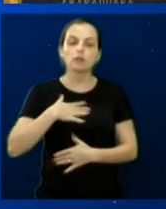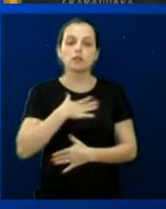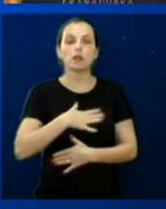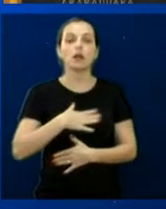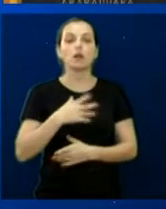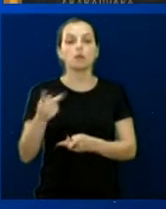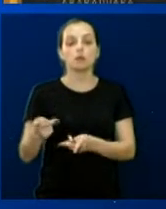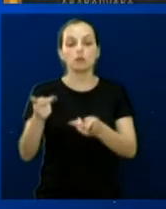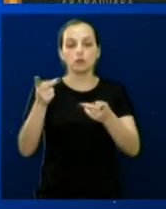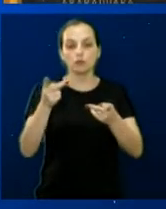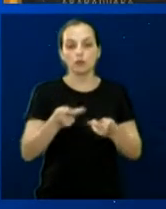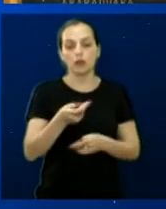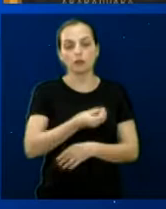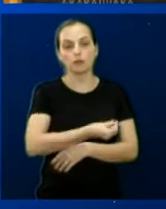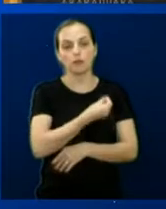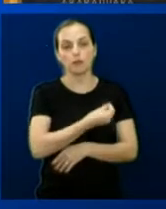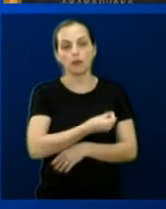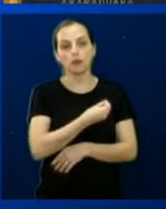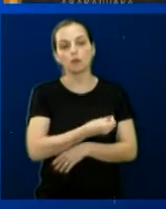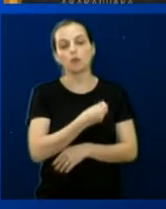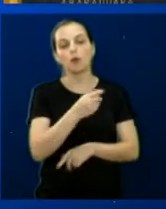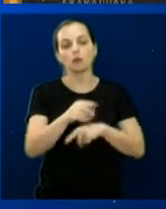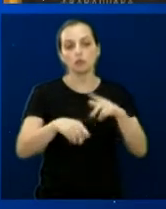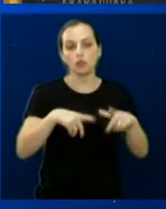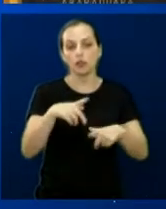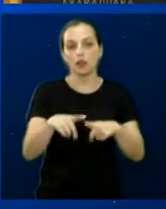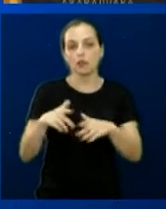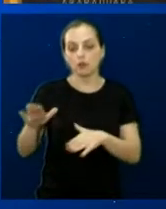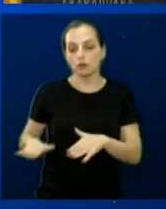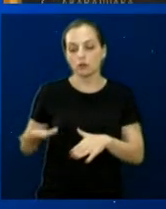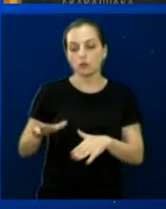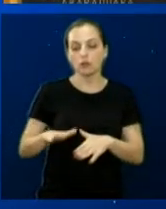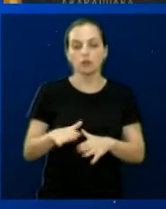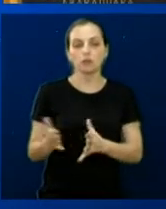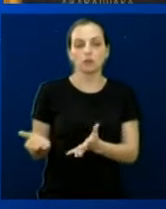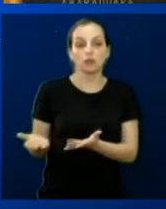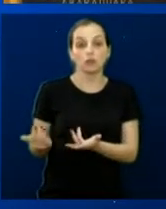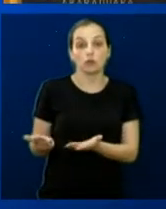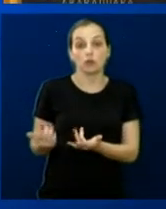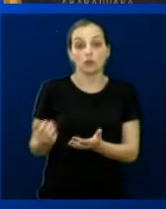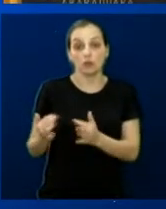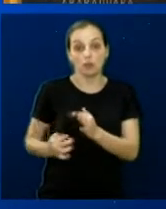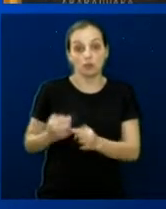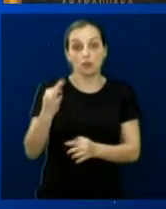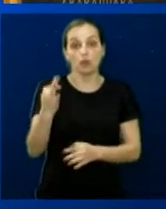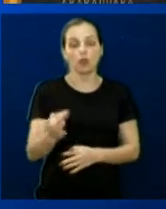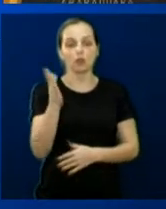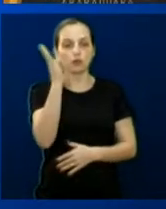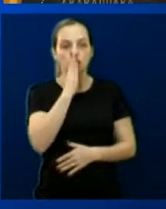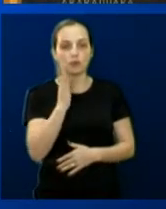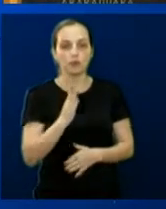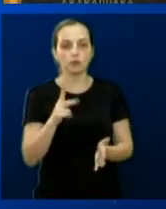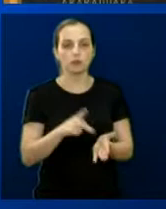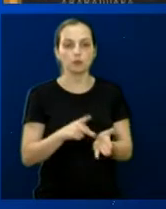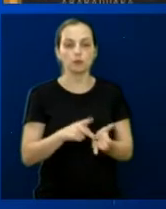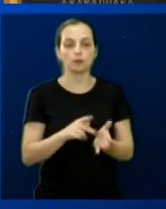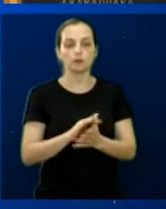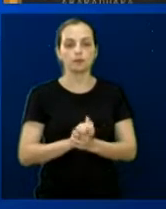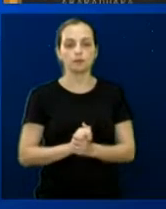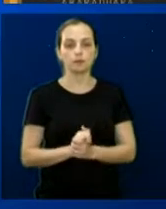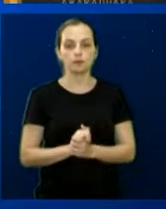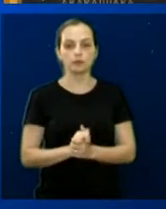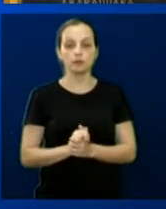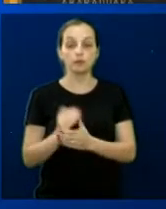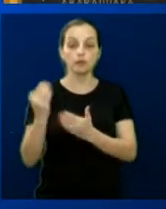somos convidados a participar de atividades com crianças e adolescentes, pois esses são o futuro do nosso Brasil. Pode passar, por favor, o